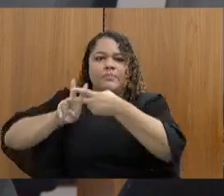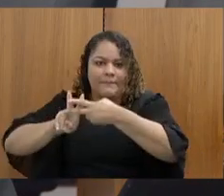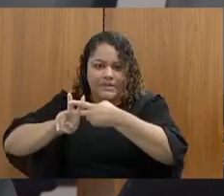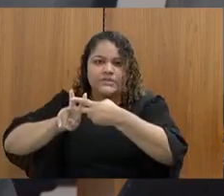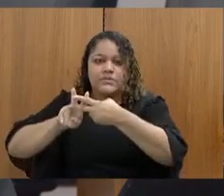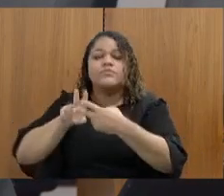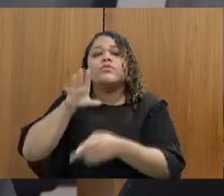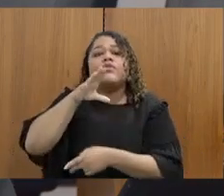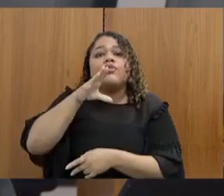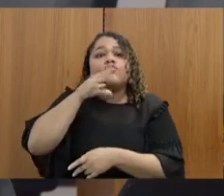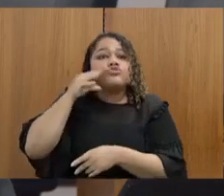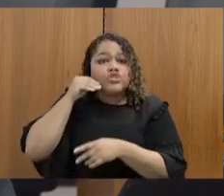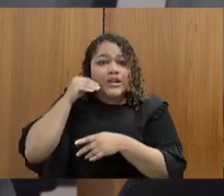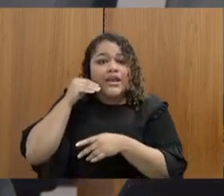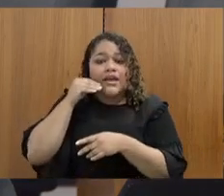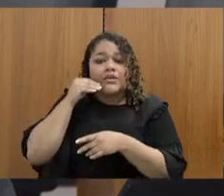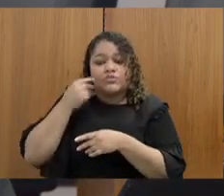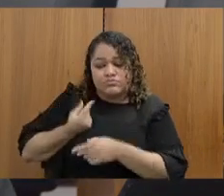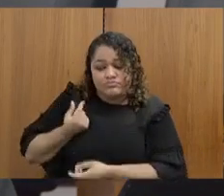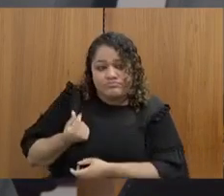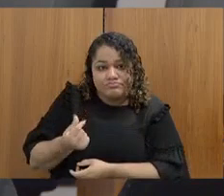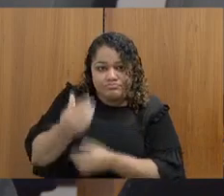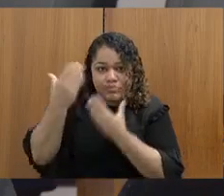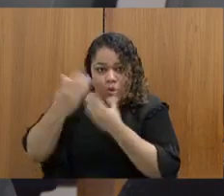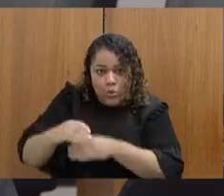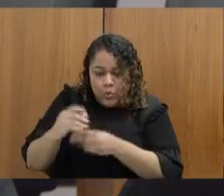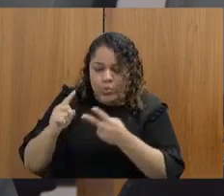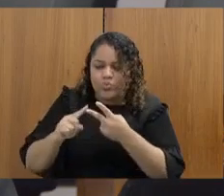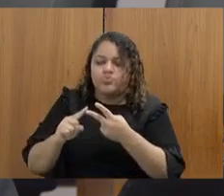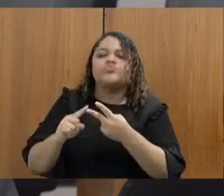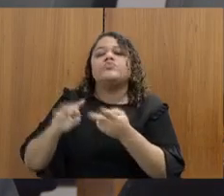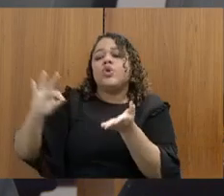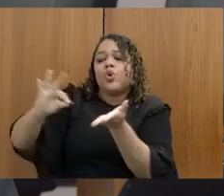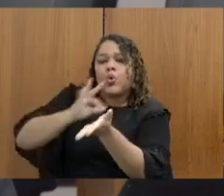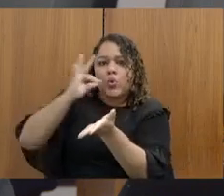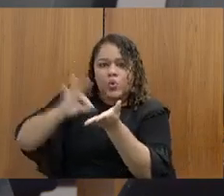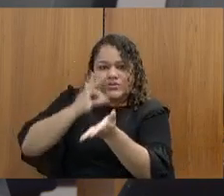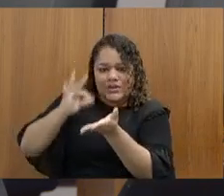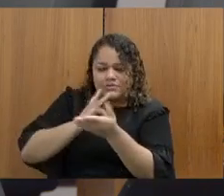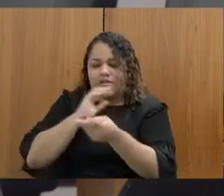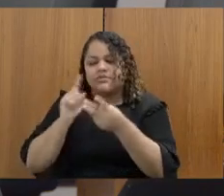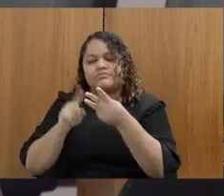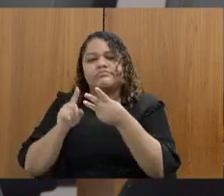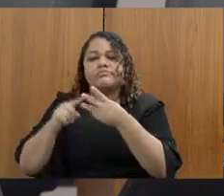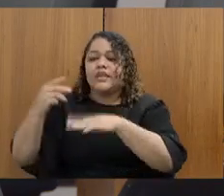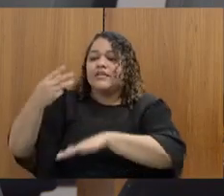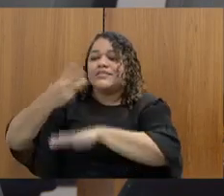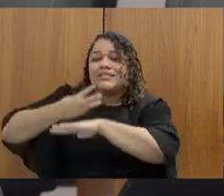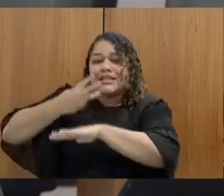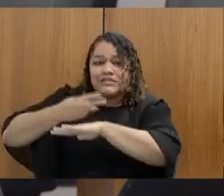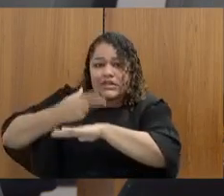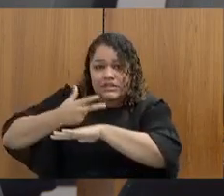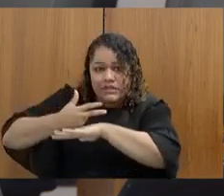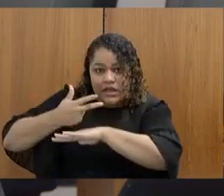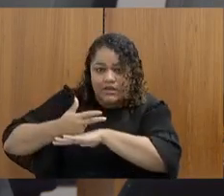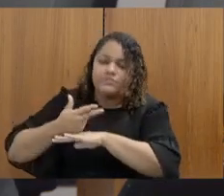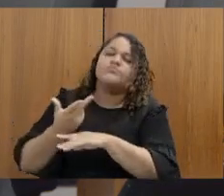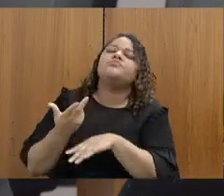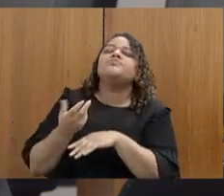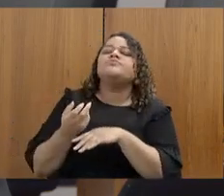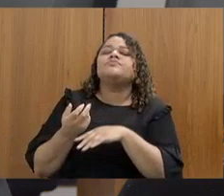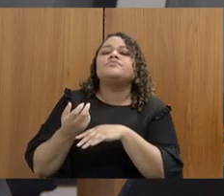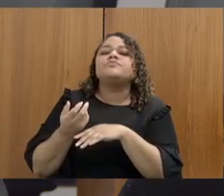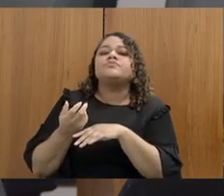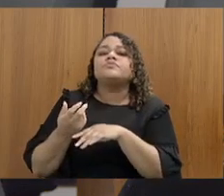contratados, terceirizados pelas OSCIPs, ou ONGs, com respectivas lotações,